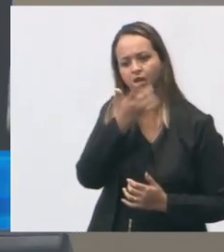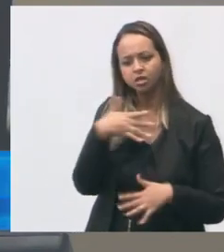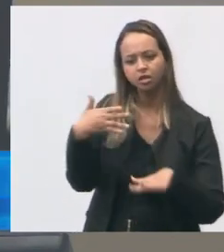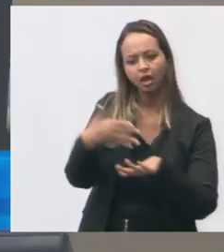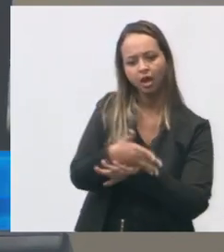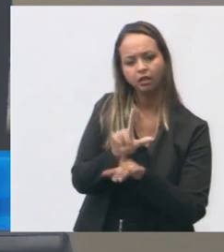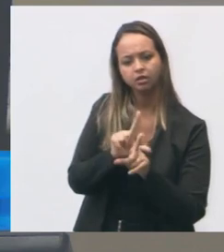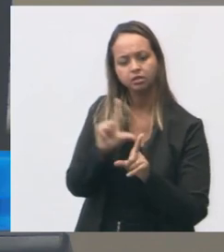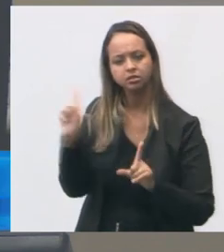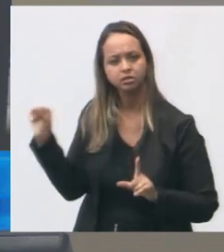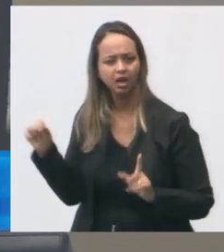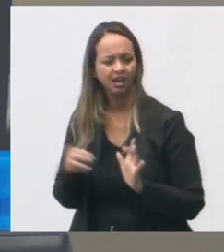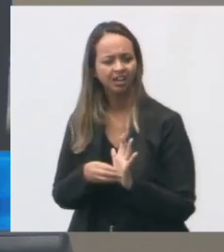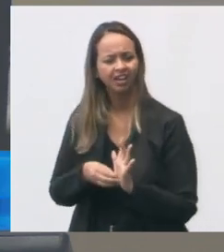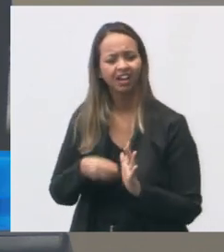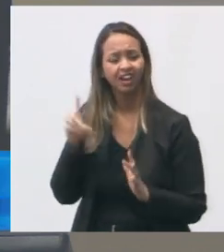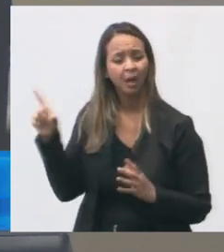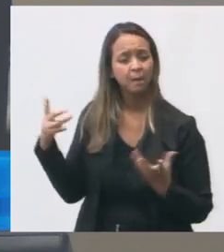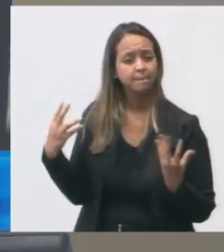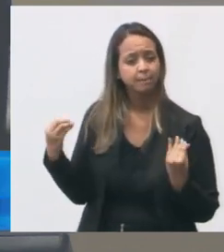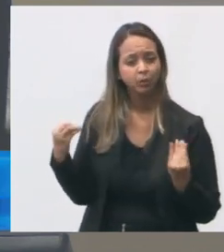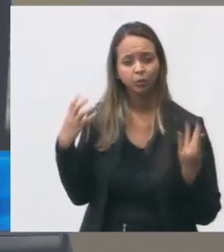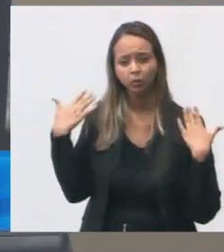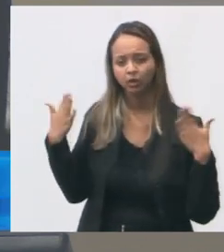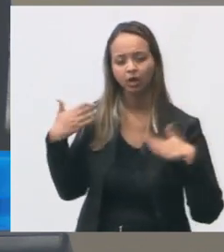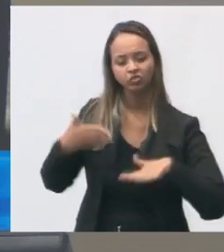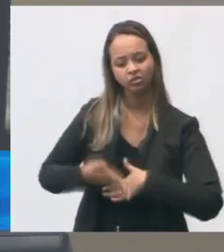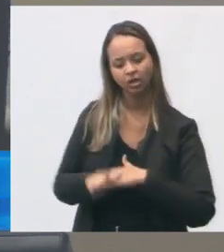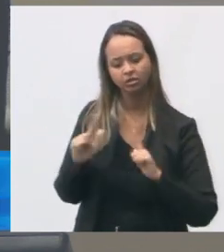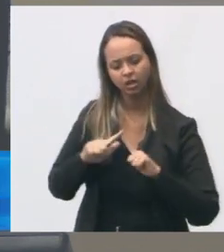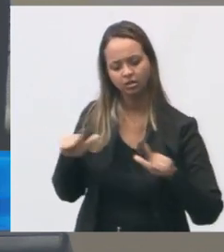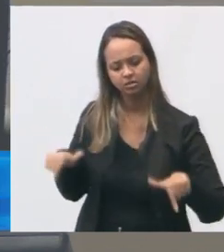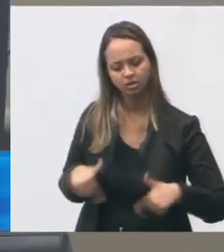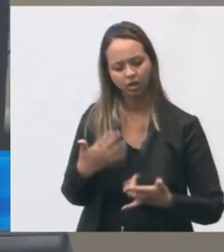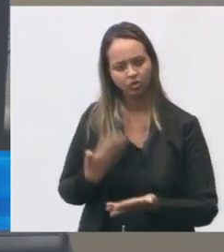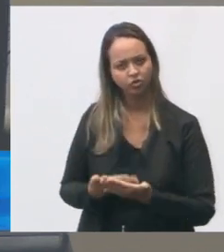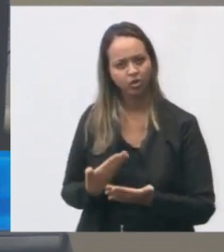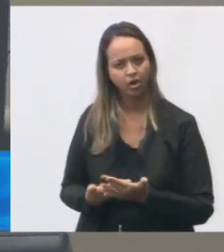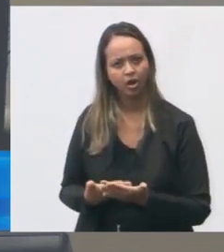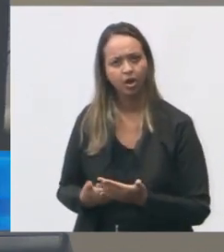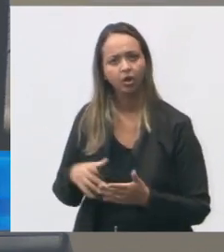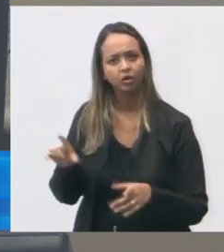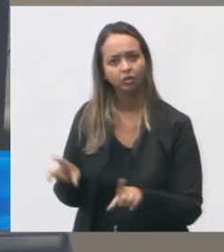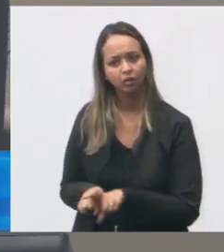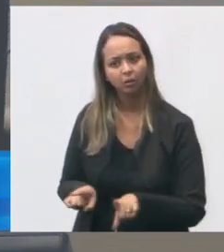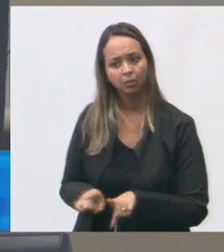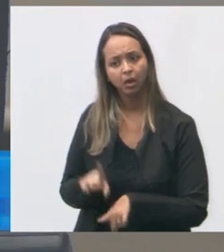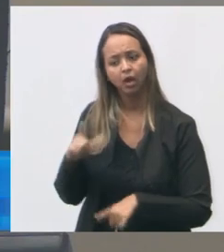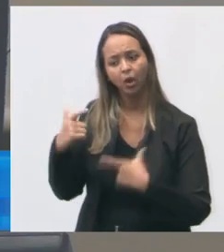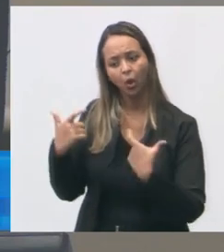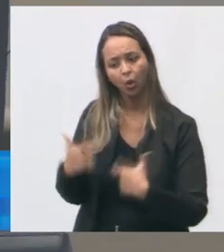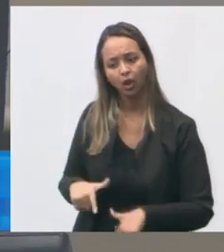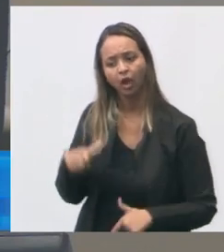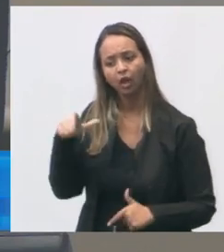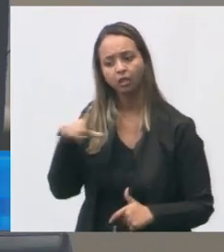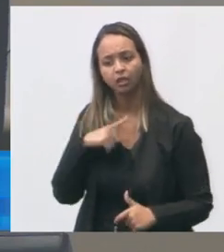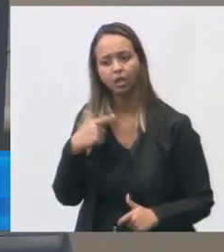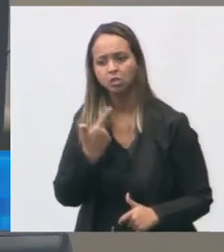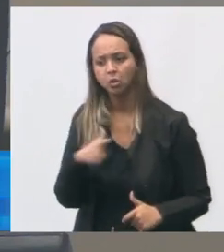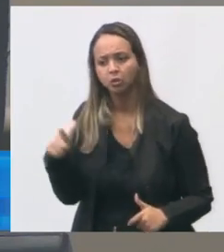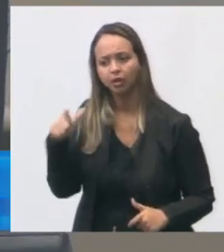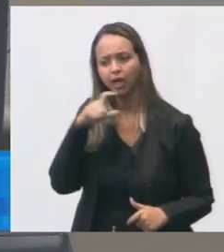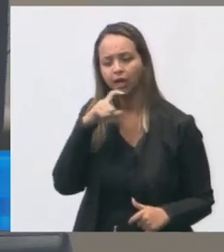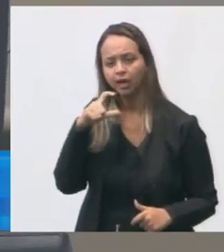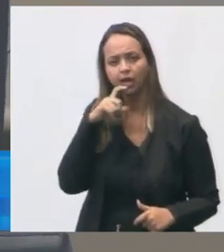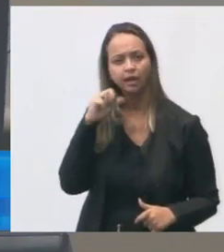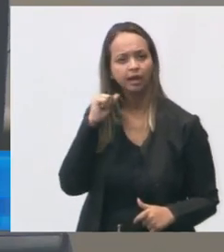É um calor insuportável na sala de aula. Nenhum ambiente onde as crianças estão tem ar-condicionado. Ali tem uma